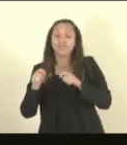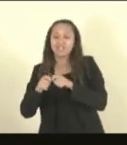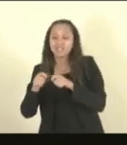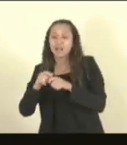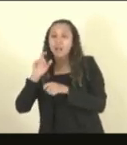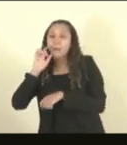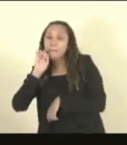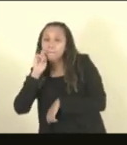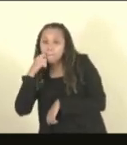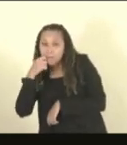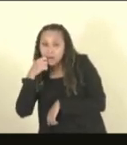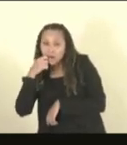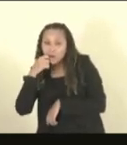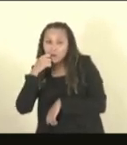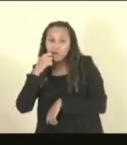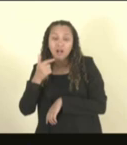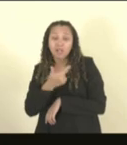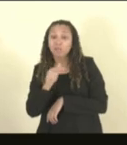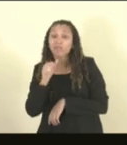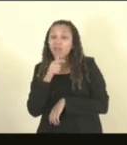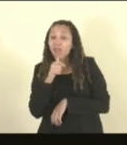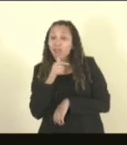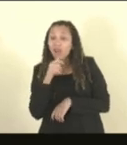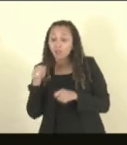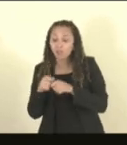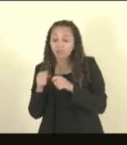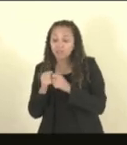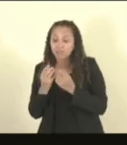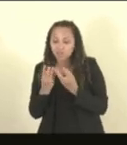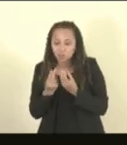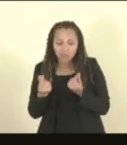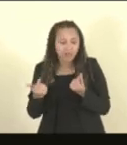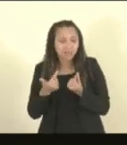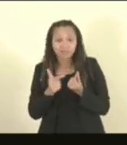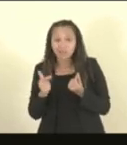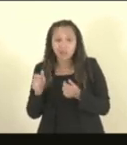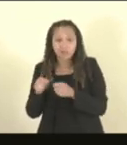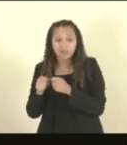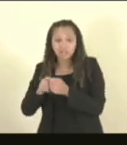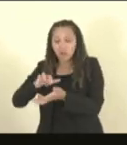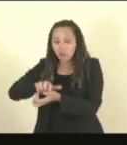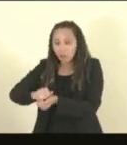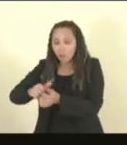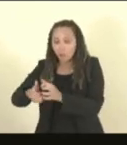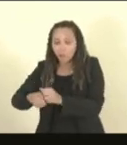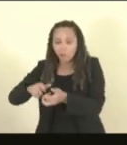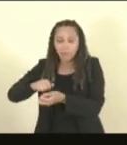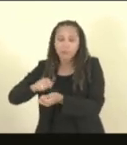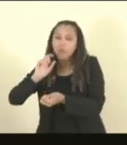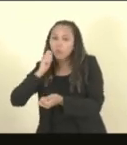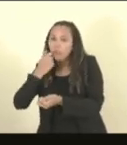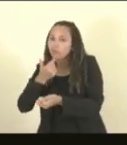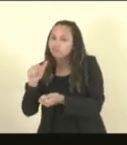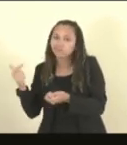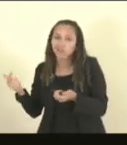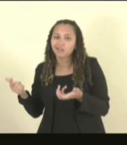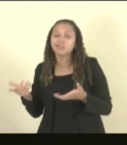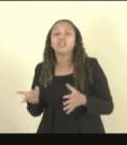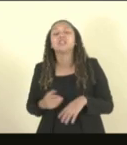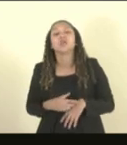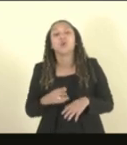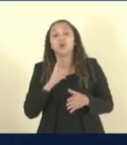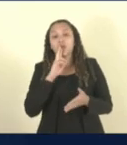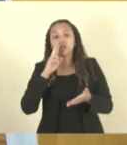porque não tem água de qualidade para fazer a fabricação de seus produtos. Então, fica aqui